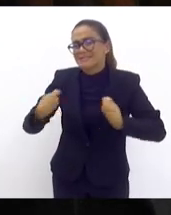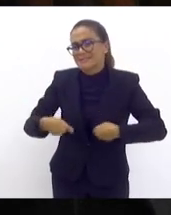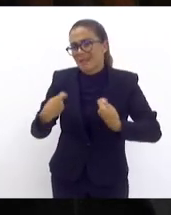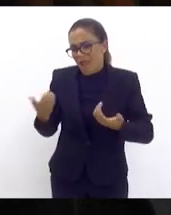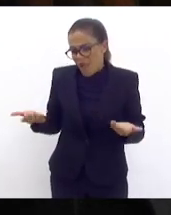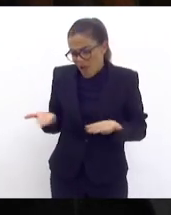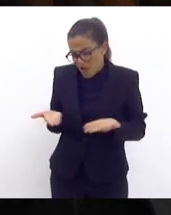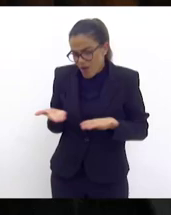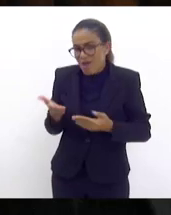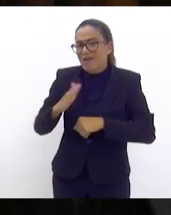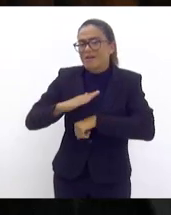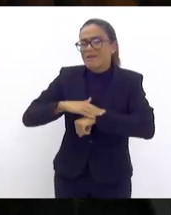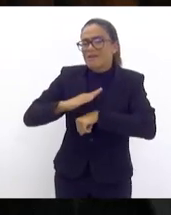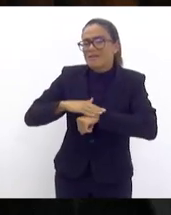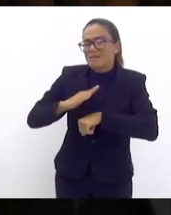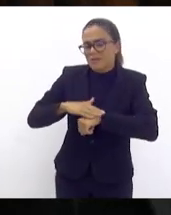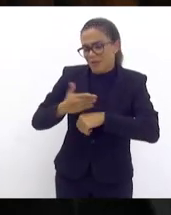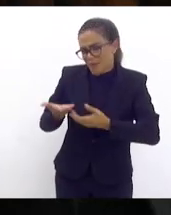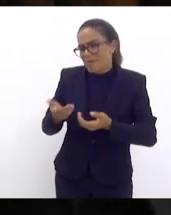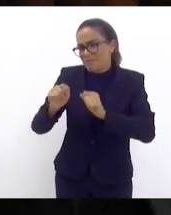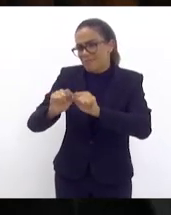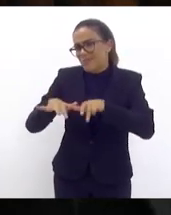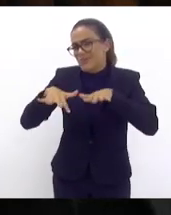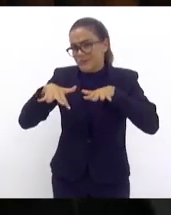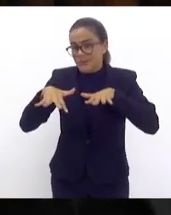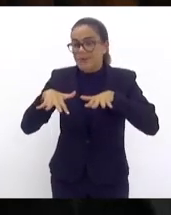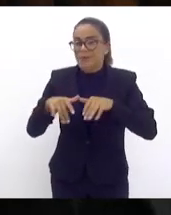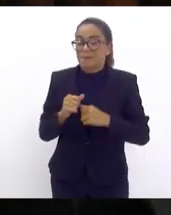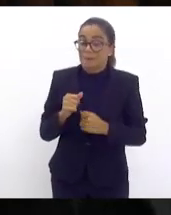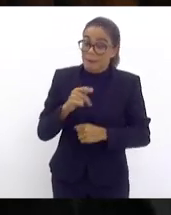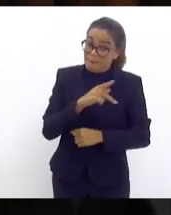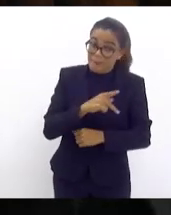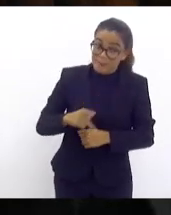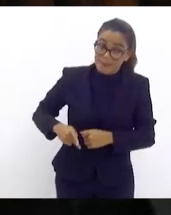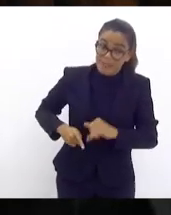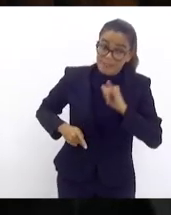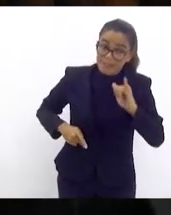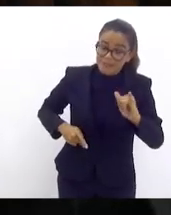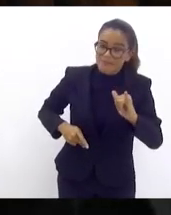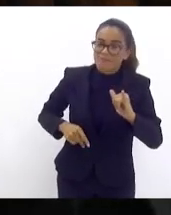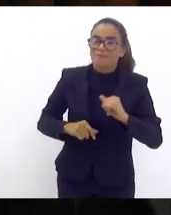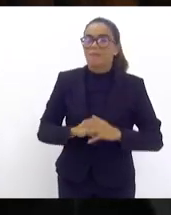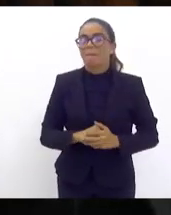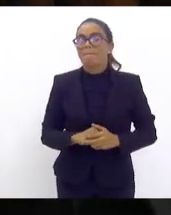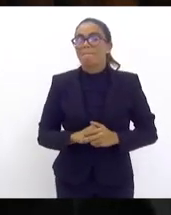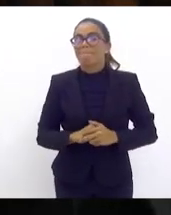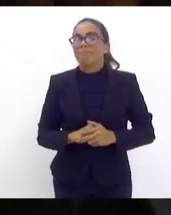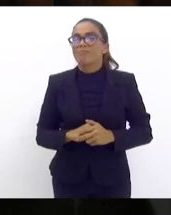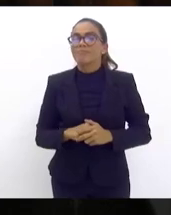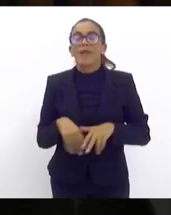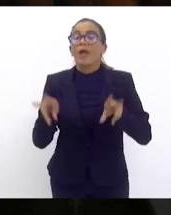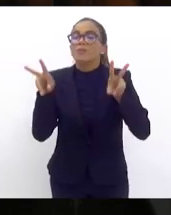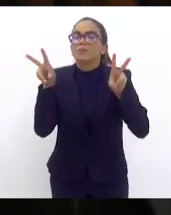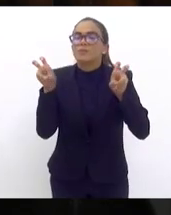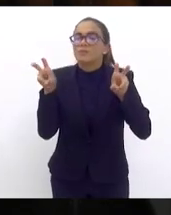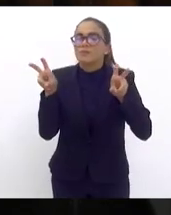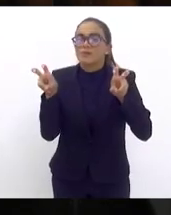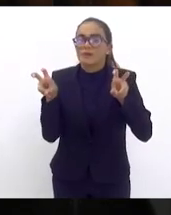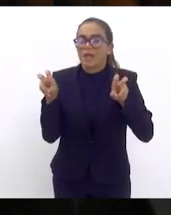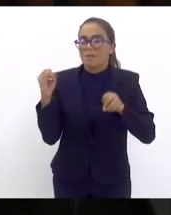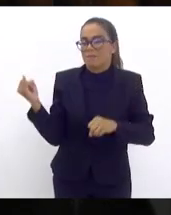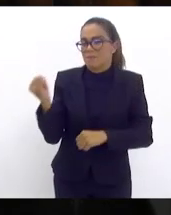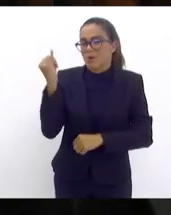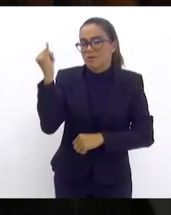agora o que me traz agora no expediente inicial presidente é um tema muito importante para a região